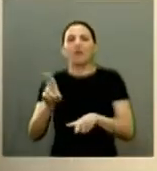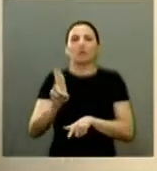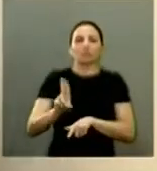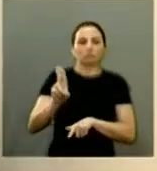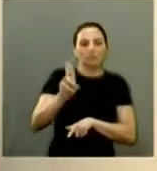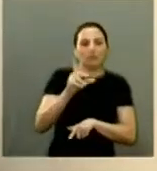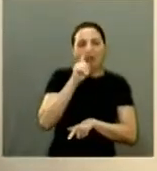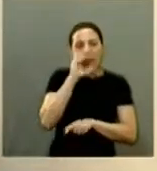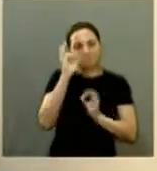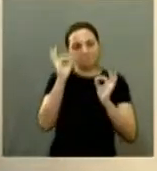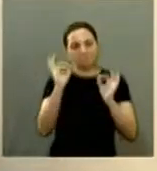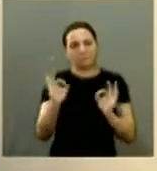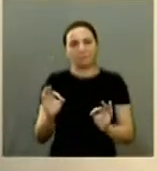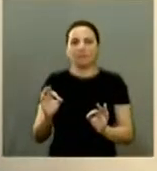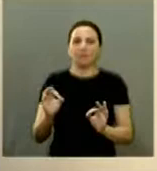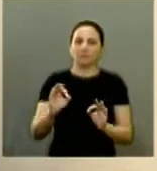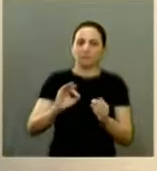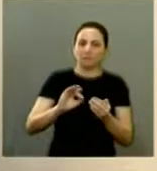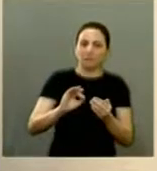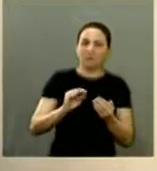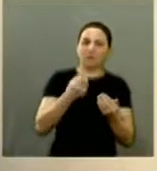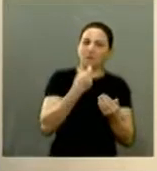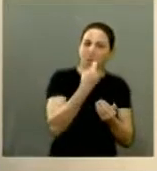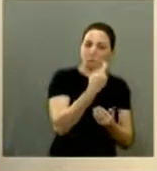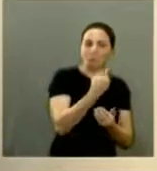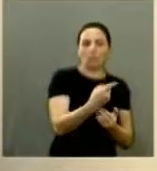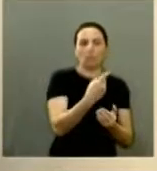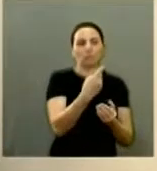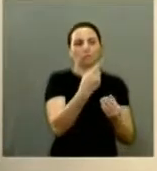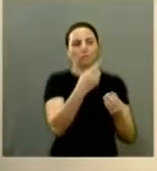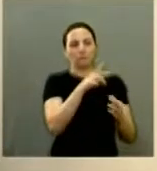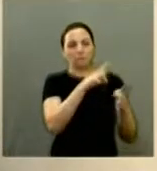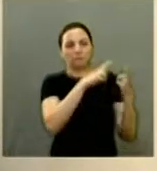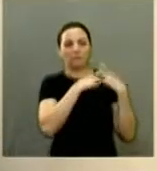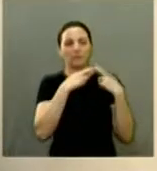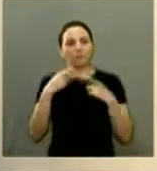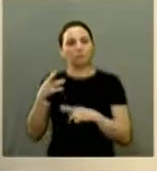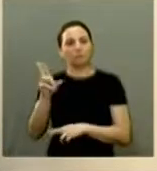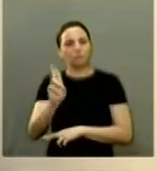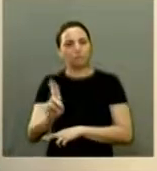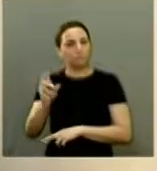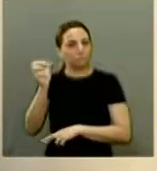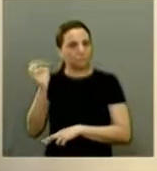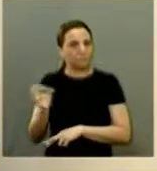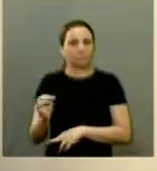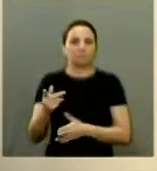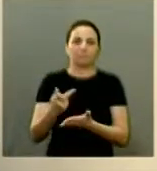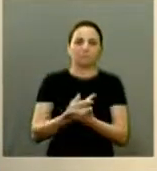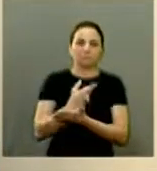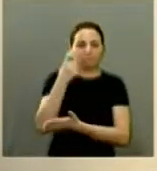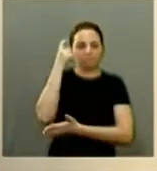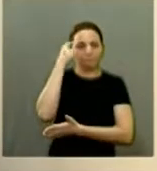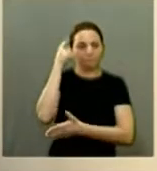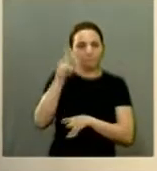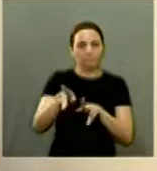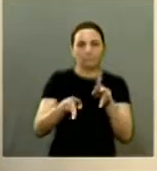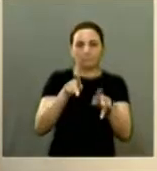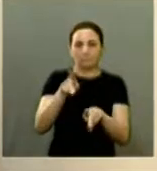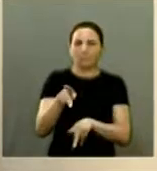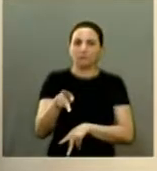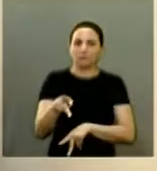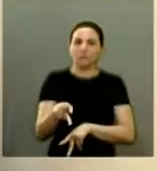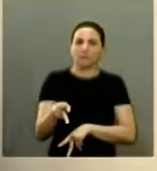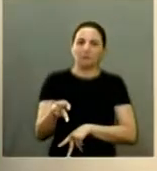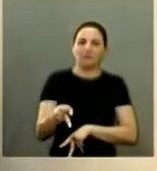a nossa parte então parabéns ao DAE por essa estrutura e também a população que está se conscientizando e que São